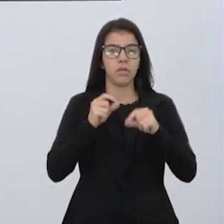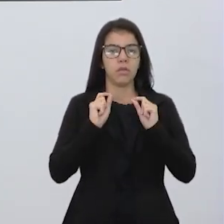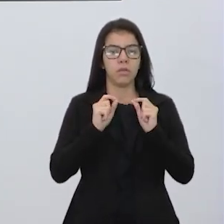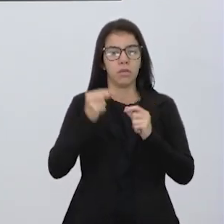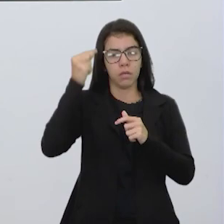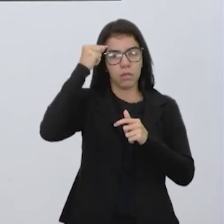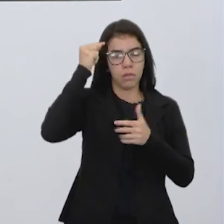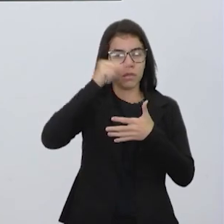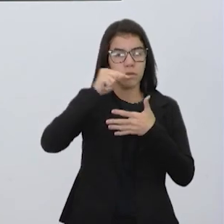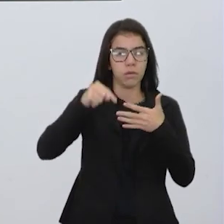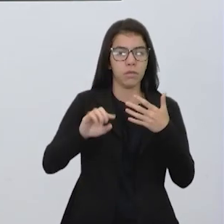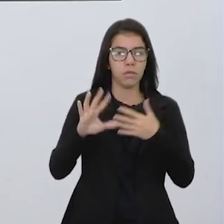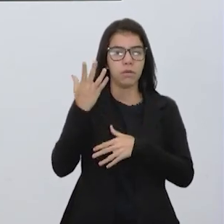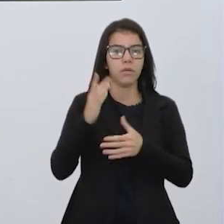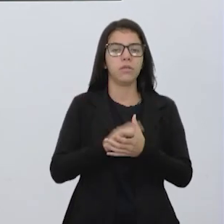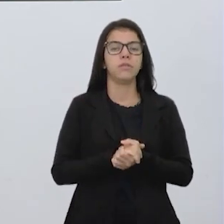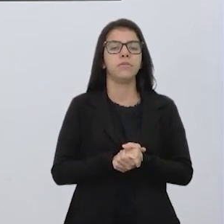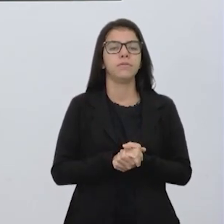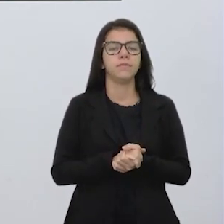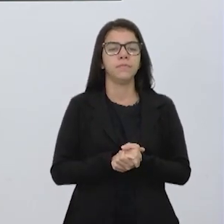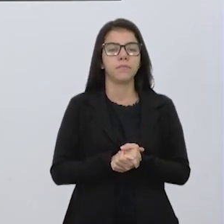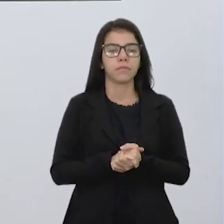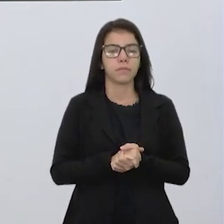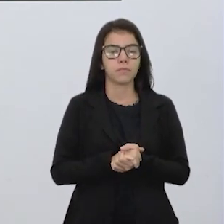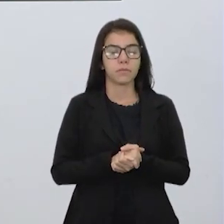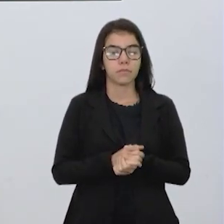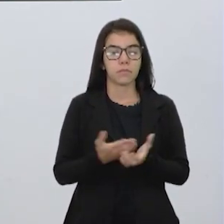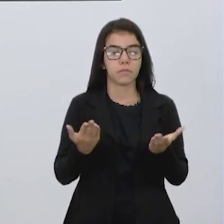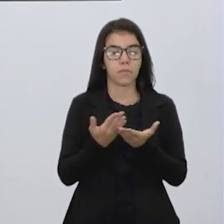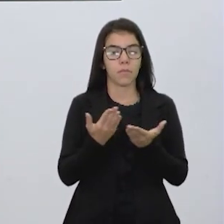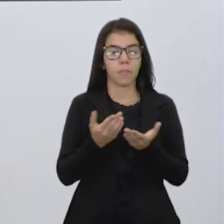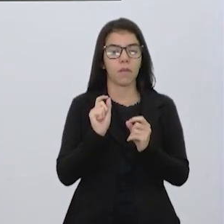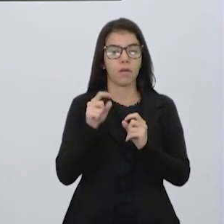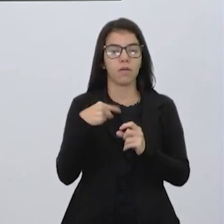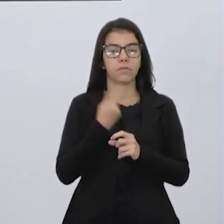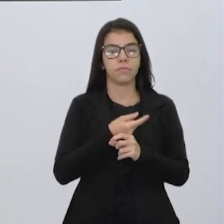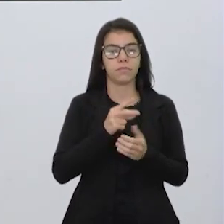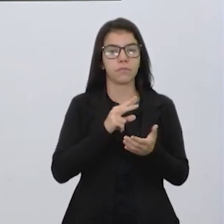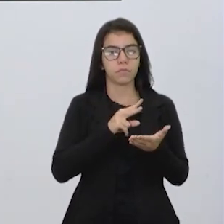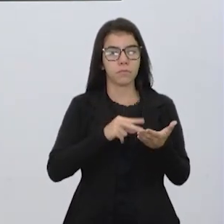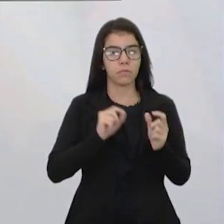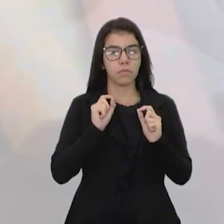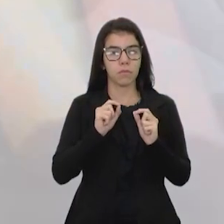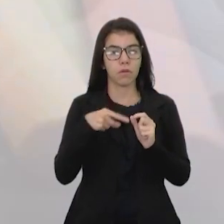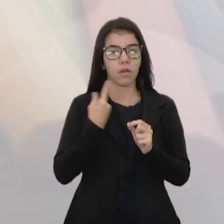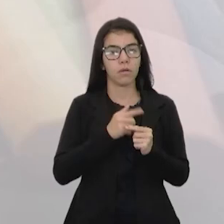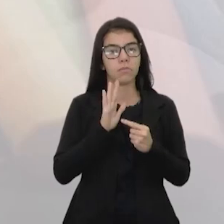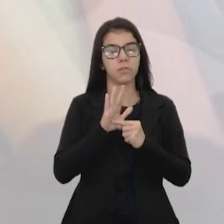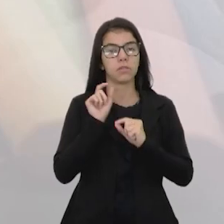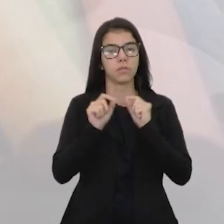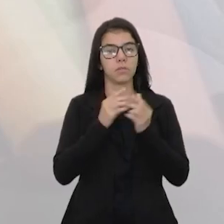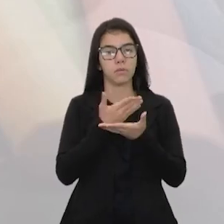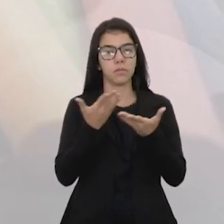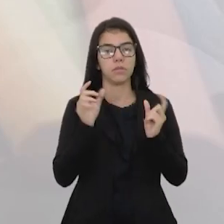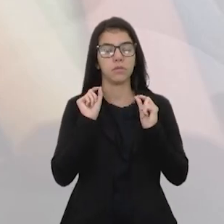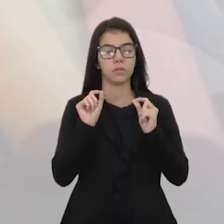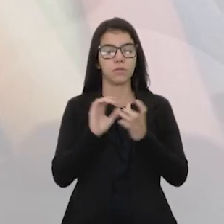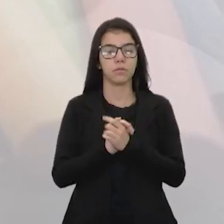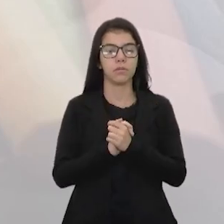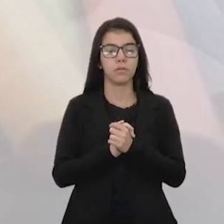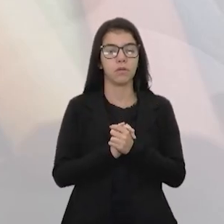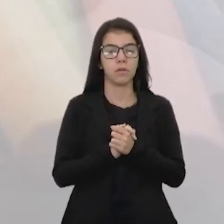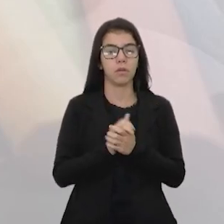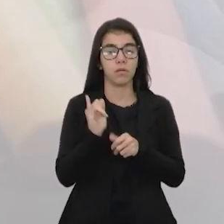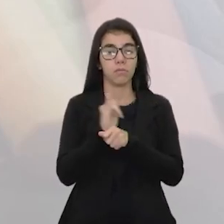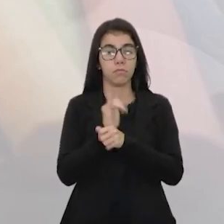essas situações, tá bom? E aí, o que a gente viu na aula de hoje? A gente apresentou para vocês essas